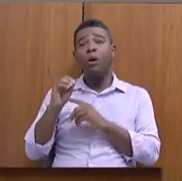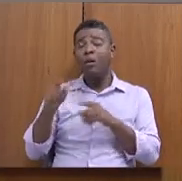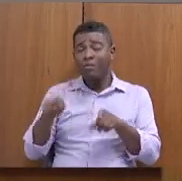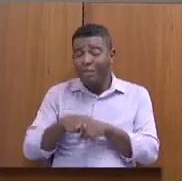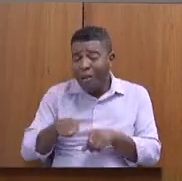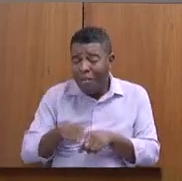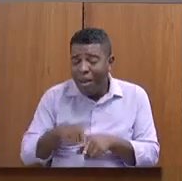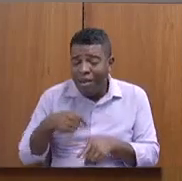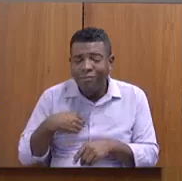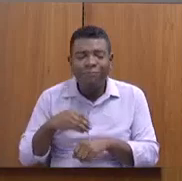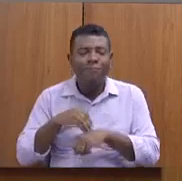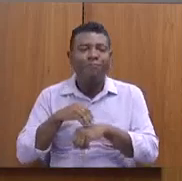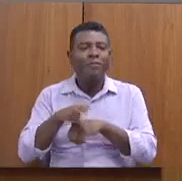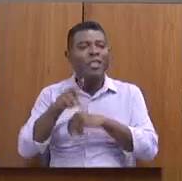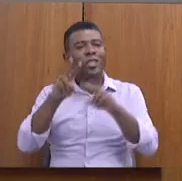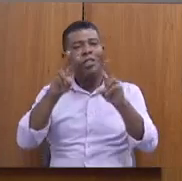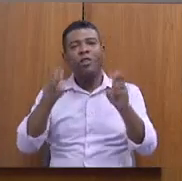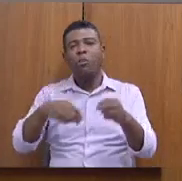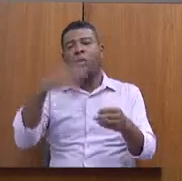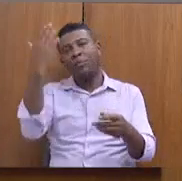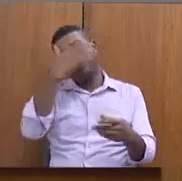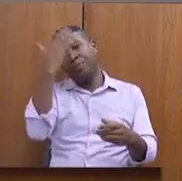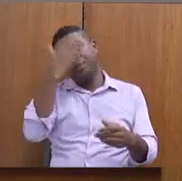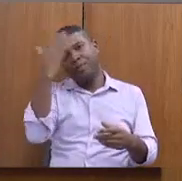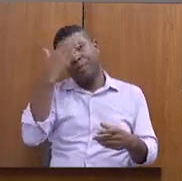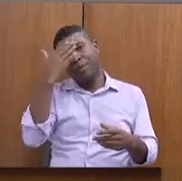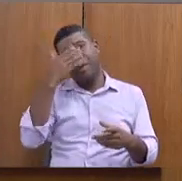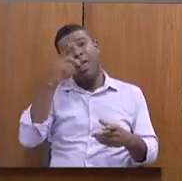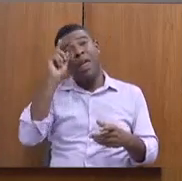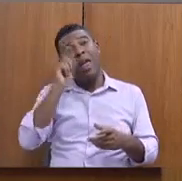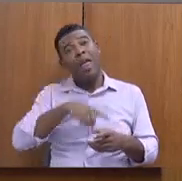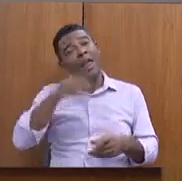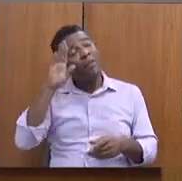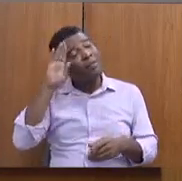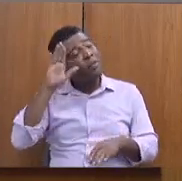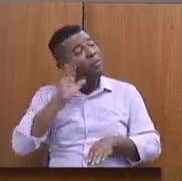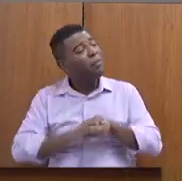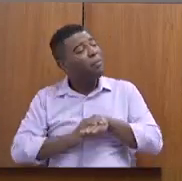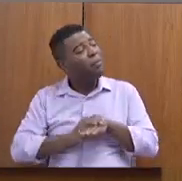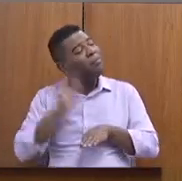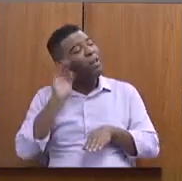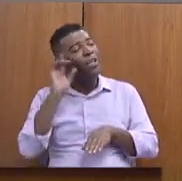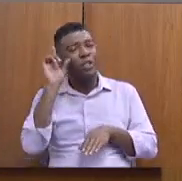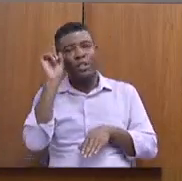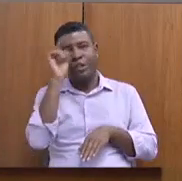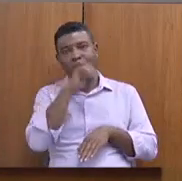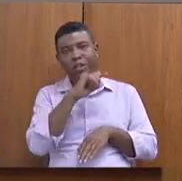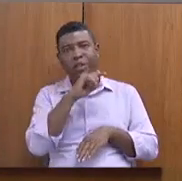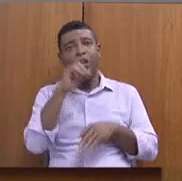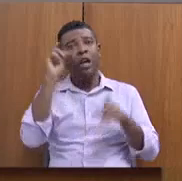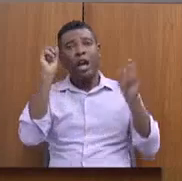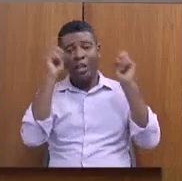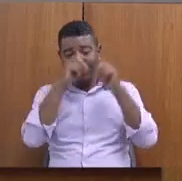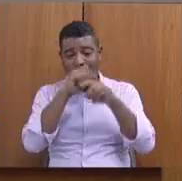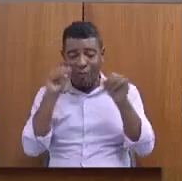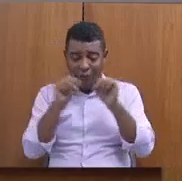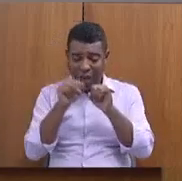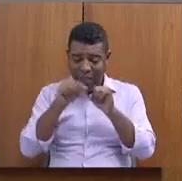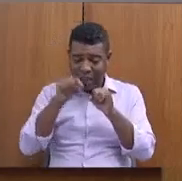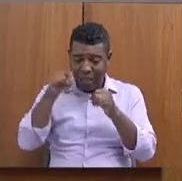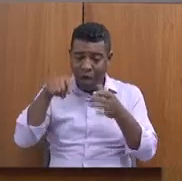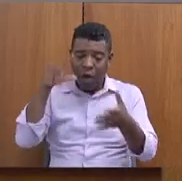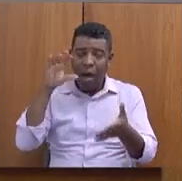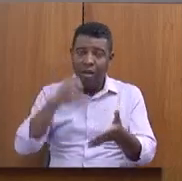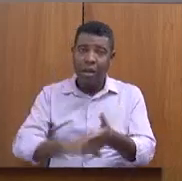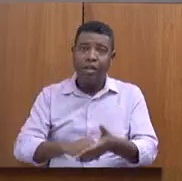É uma das questões mais difíceis você fazer esse cadastro. Eu acho que eles têm que ter direito para ter direito